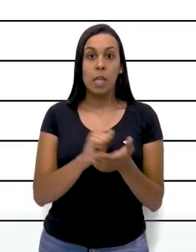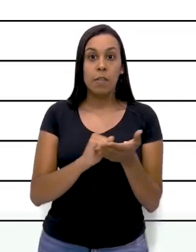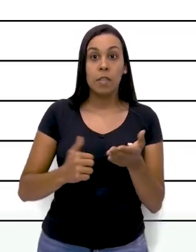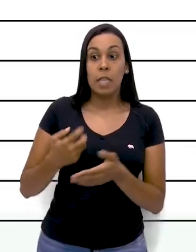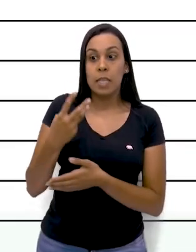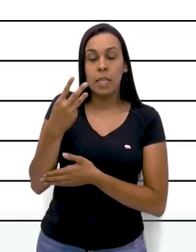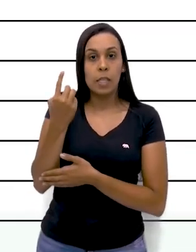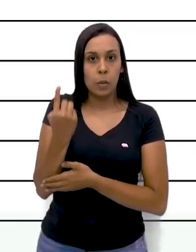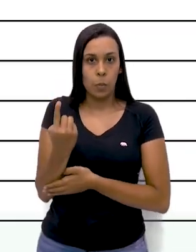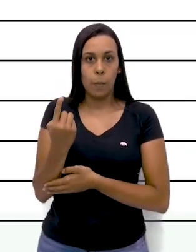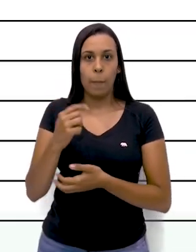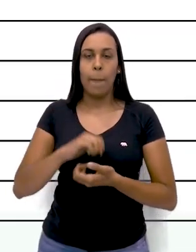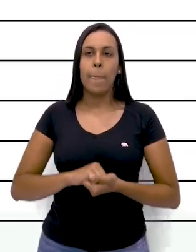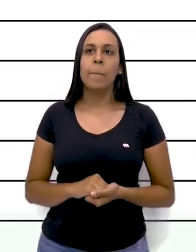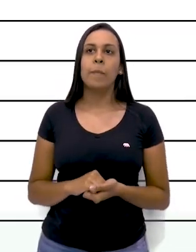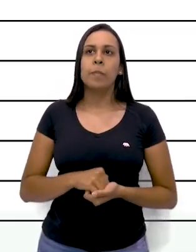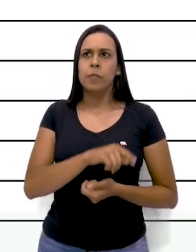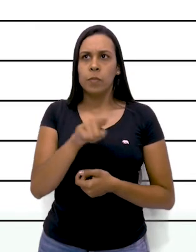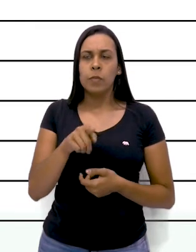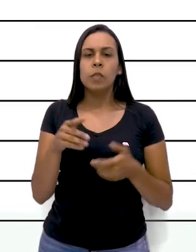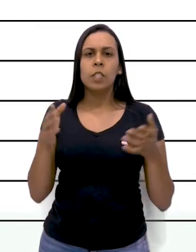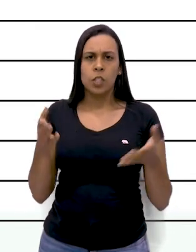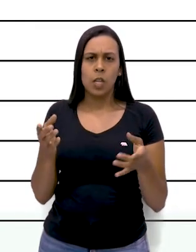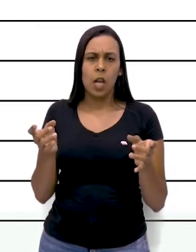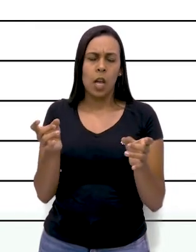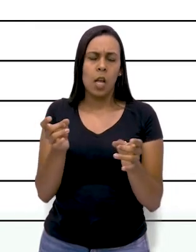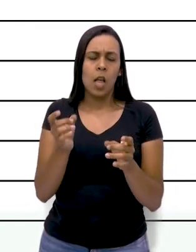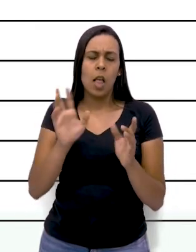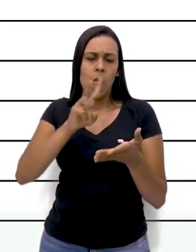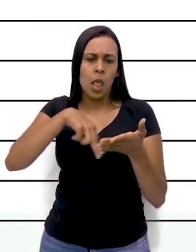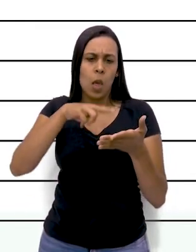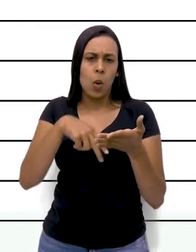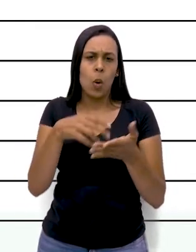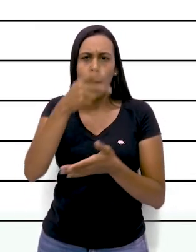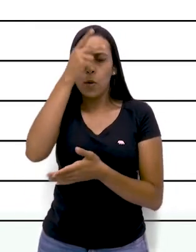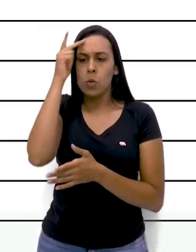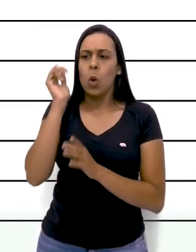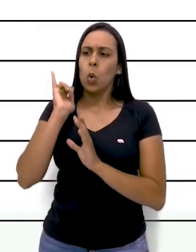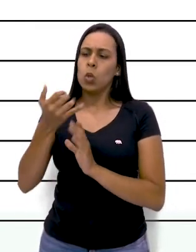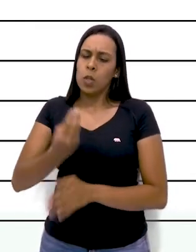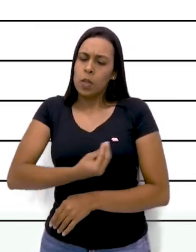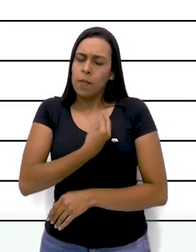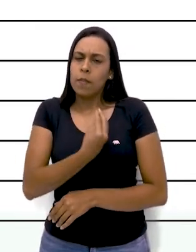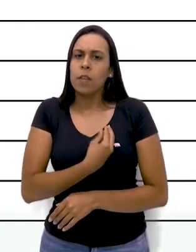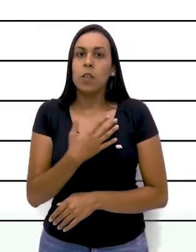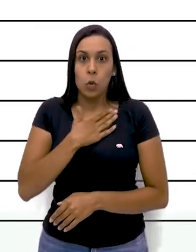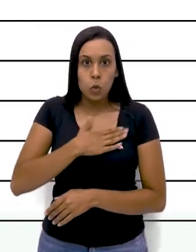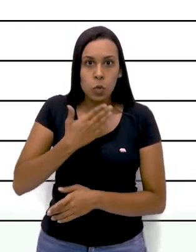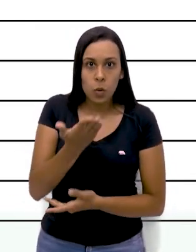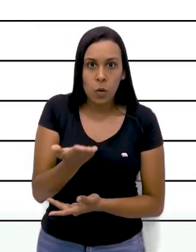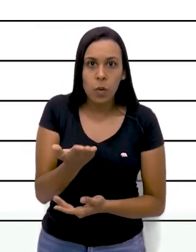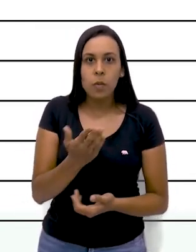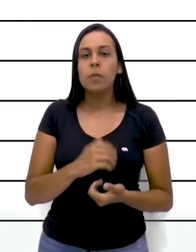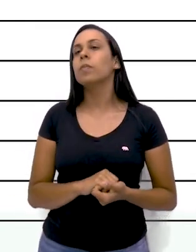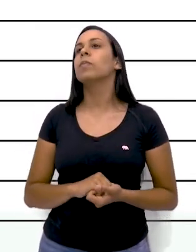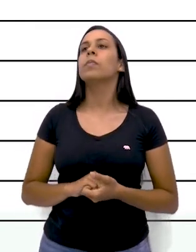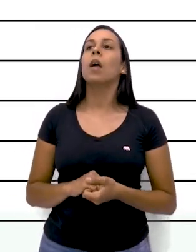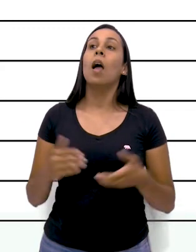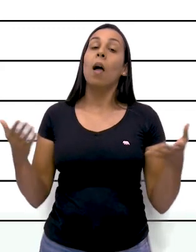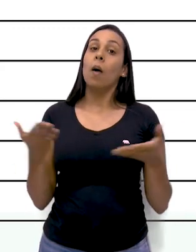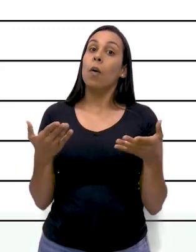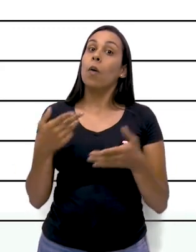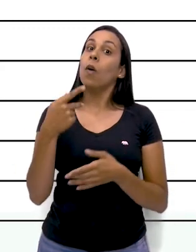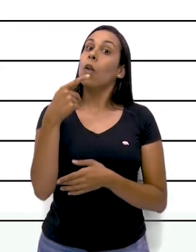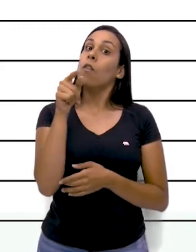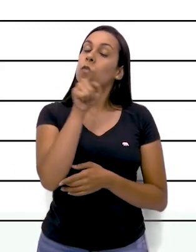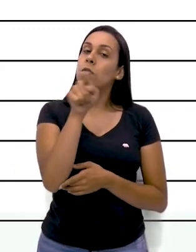Atividade 31. Você acabou de ler um relato pessoal. Gostou? E aí, pessoal? Agora